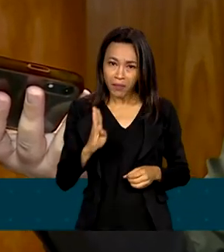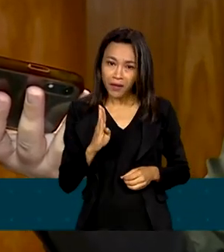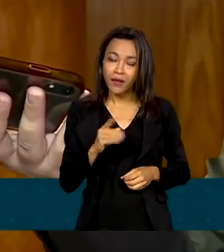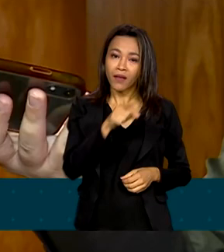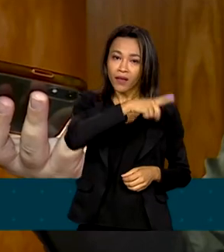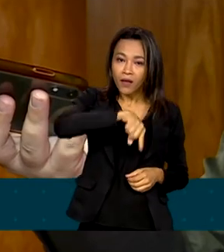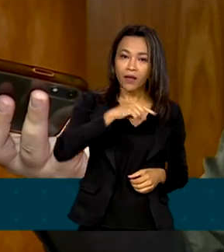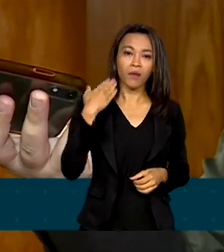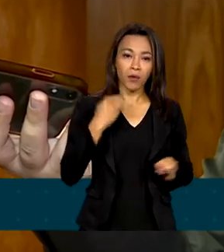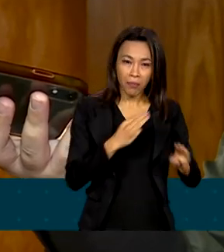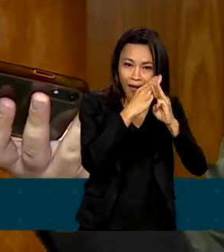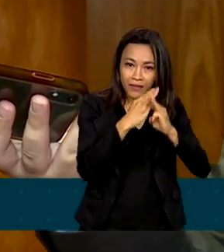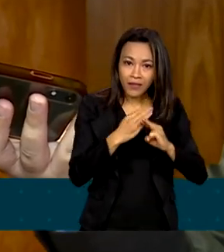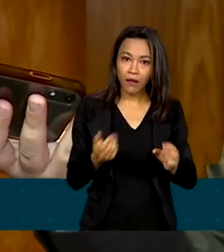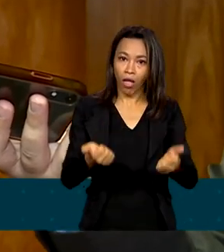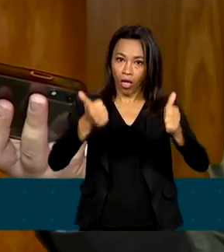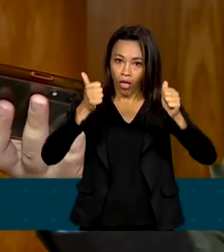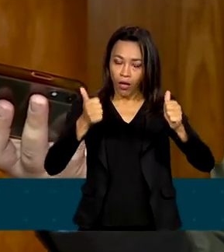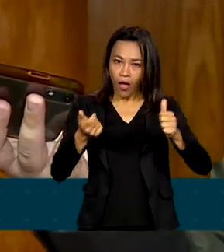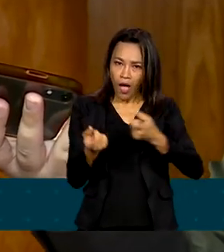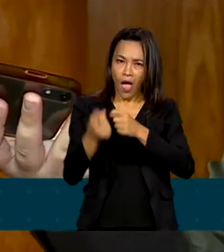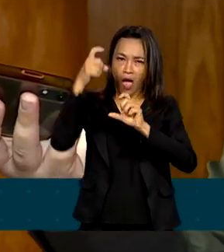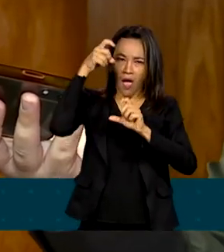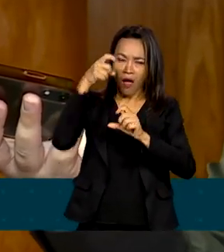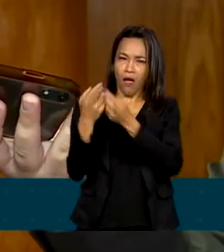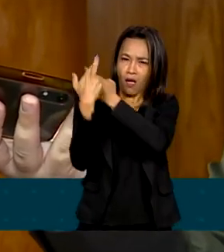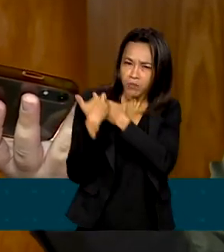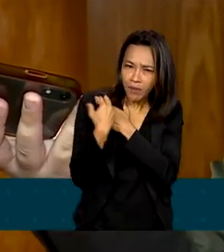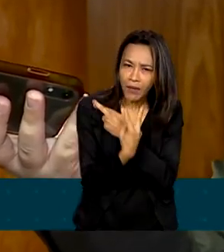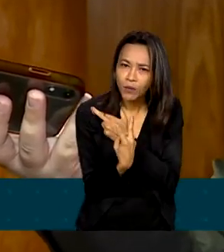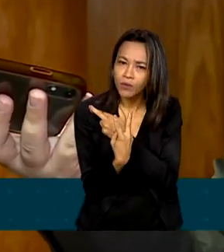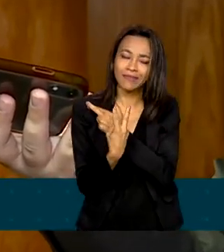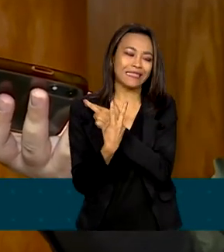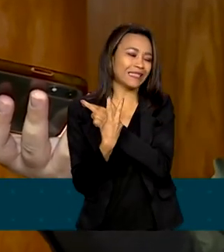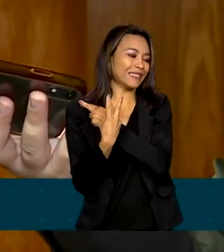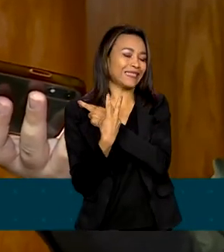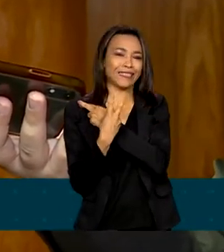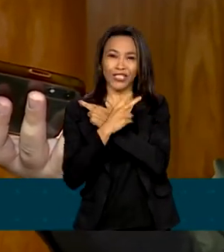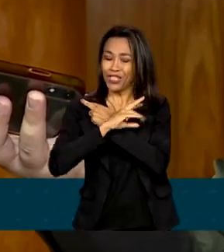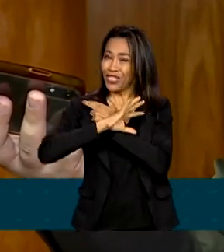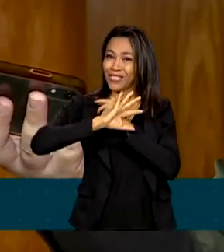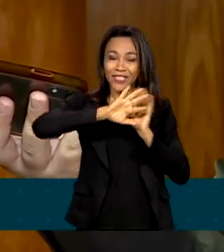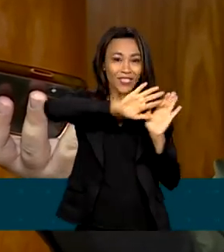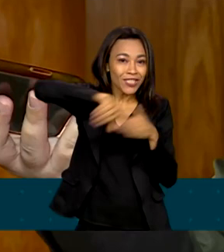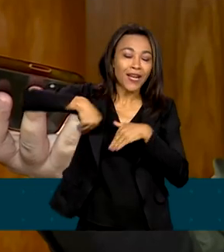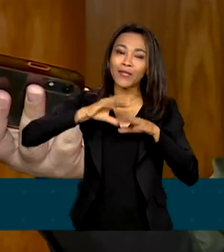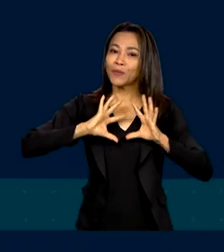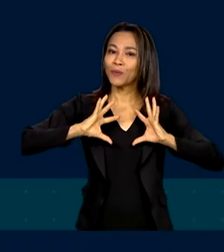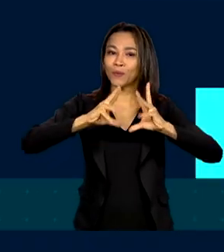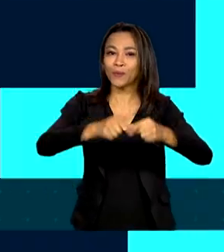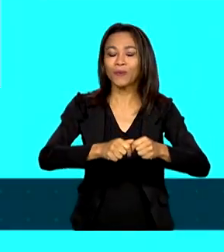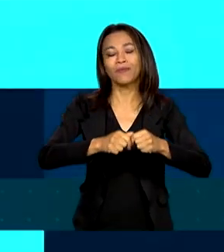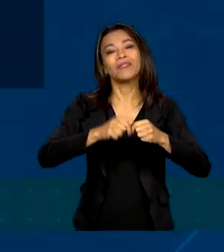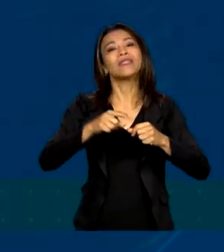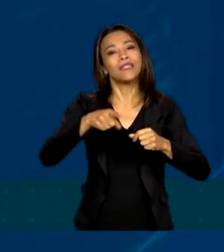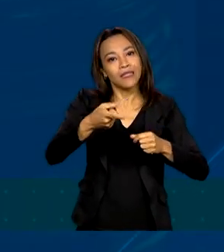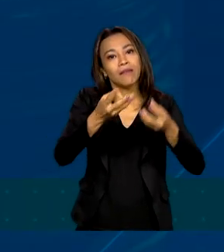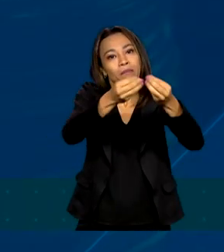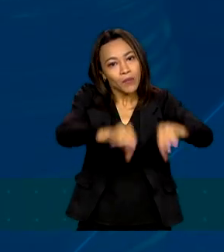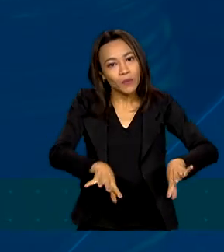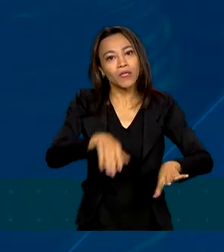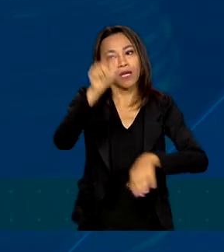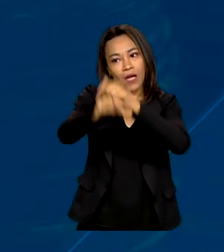aposentados, o recurso para eles. Tirar tudo do mercado seria prejudicar mais os aposentados e pensionistas. No último dia